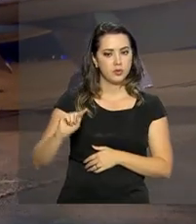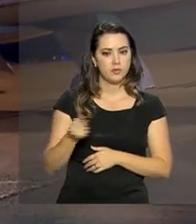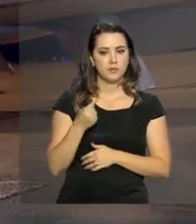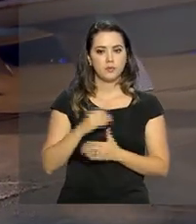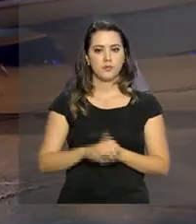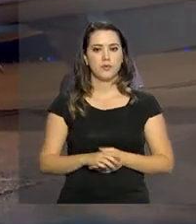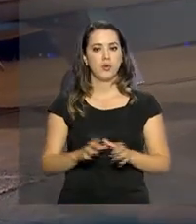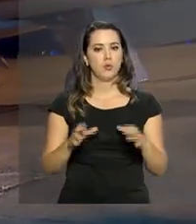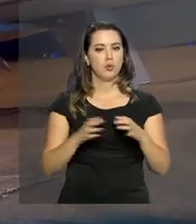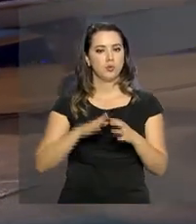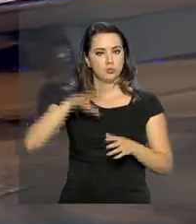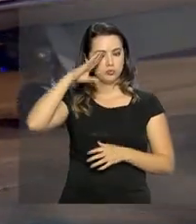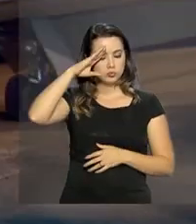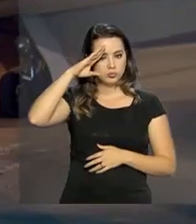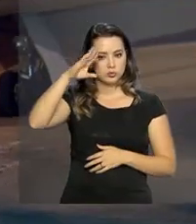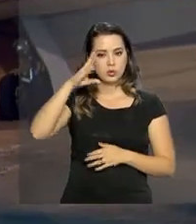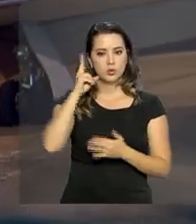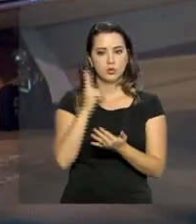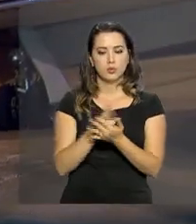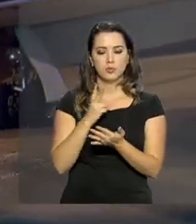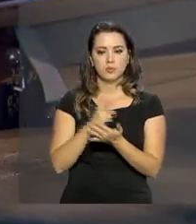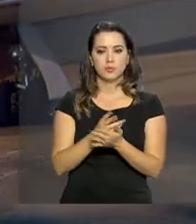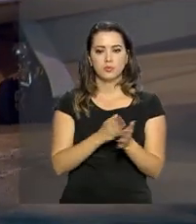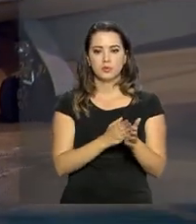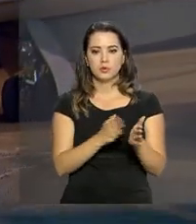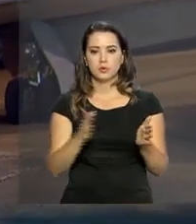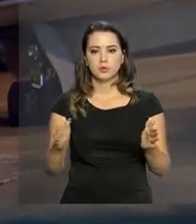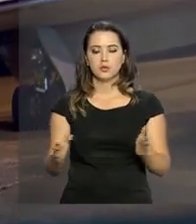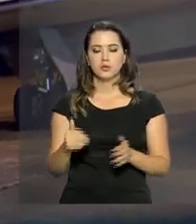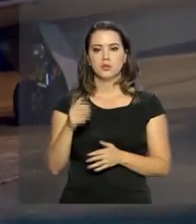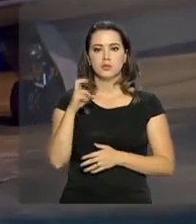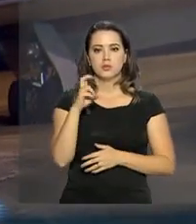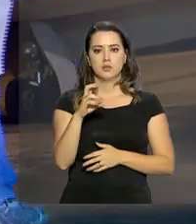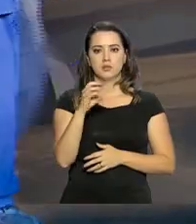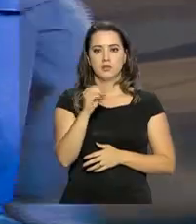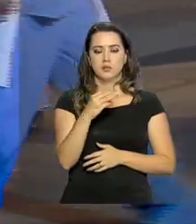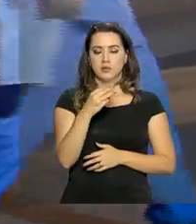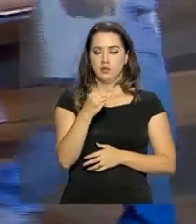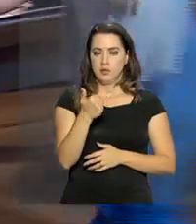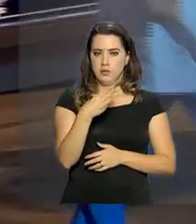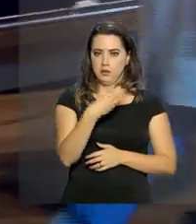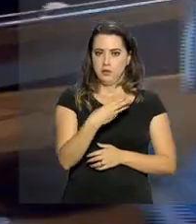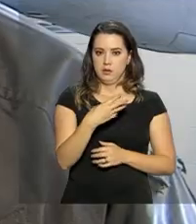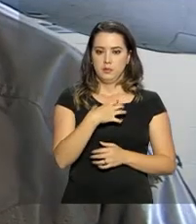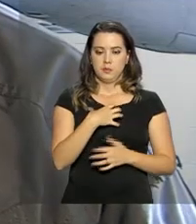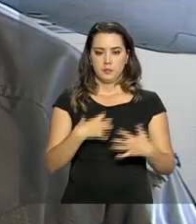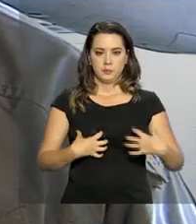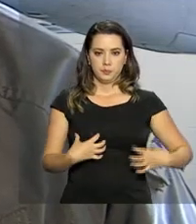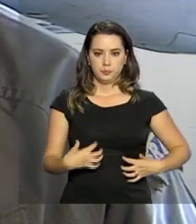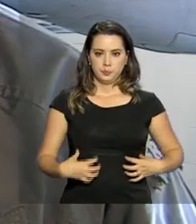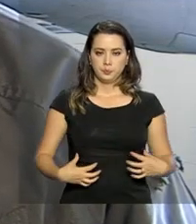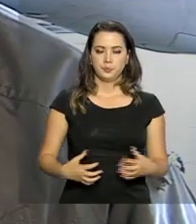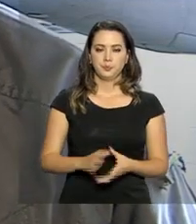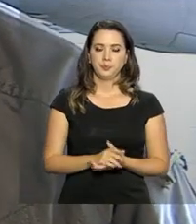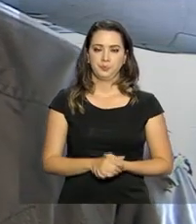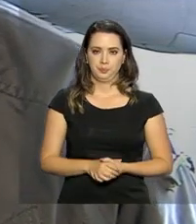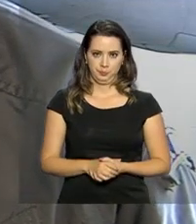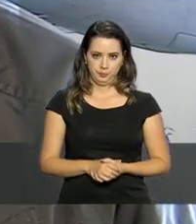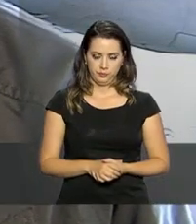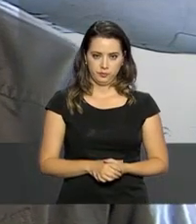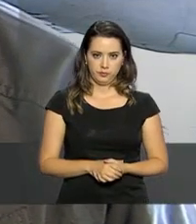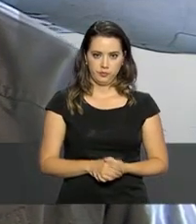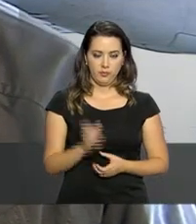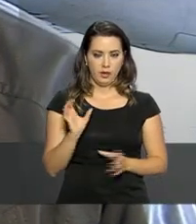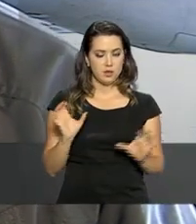Já a Força Aérea Brasileira, no mesmo período, transportou 513 órgãos e tecidos. Essa central de transplantes faz